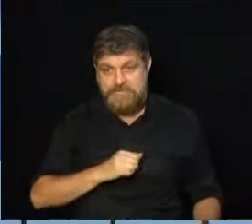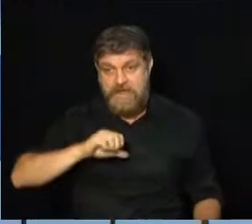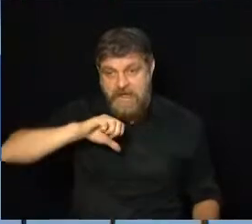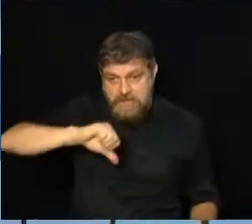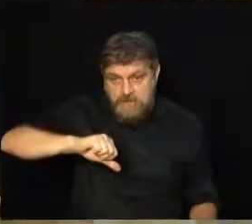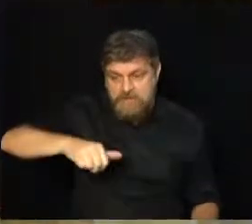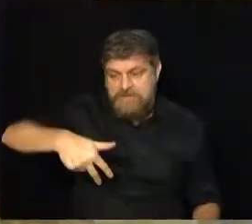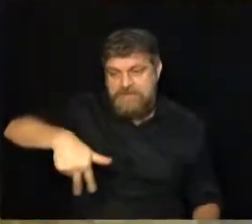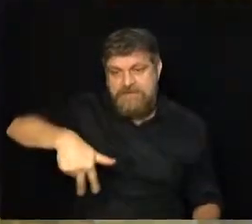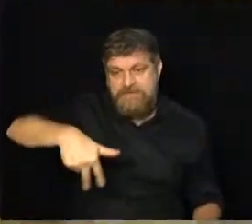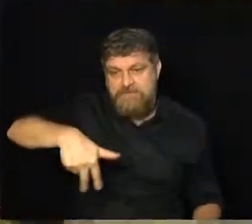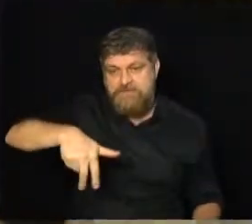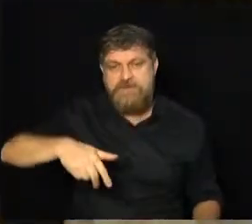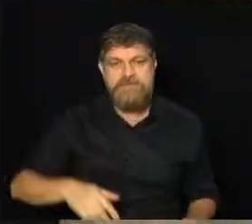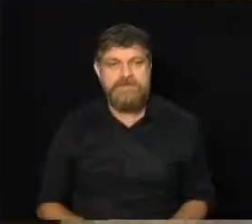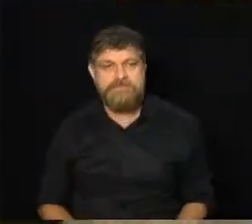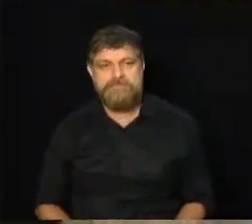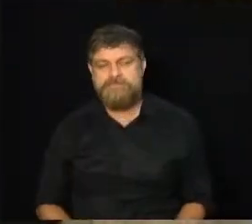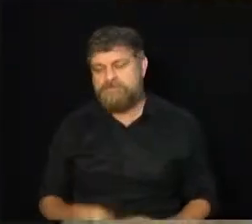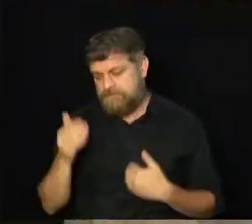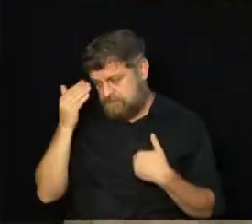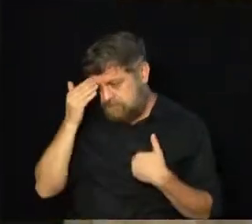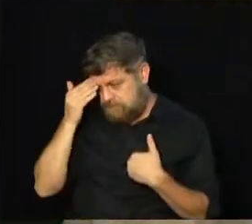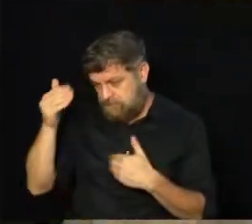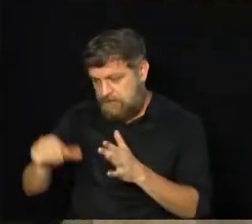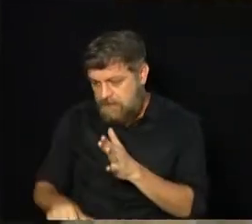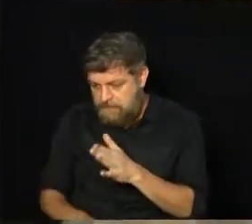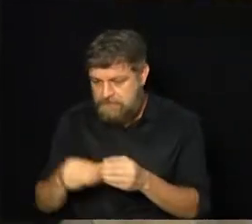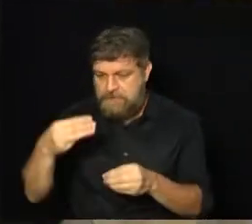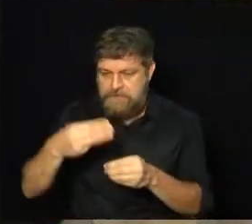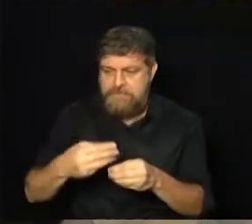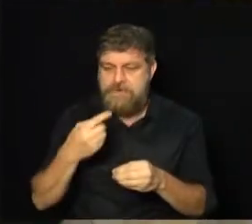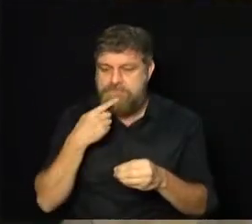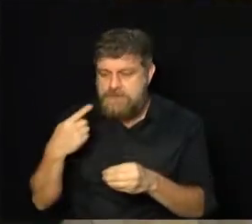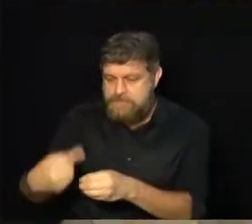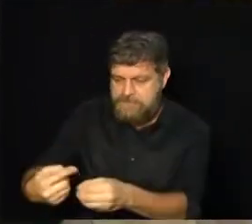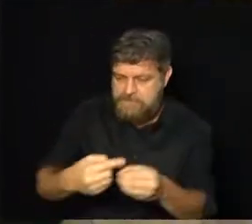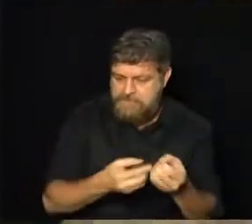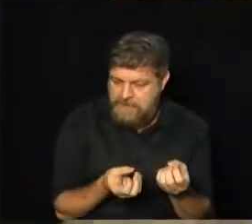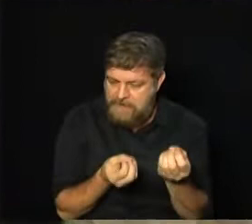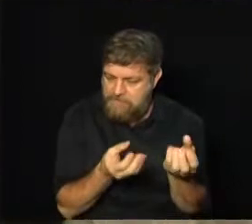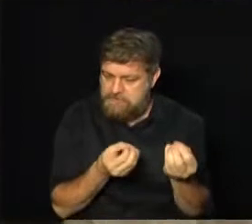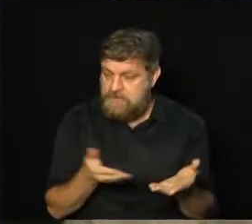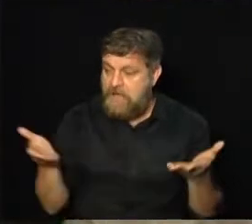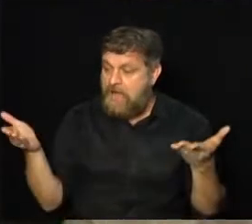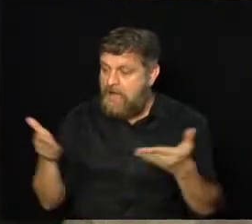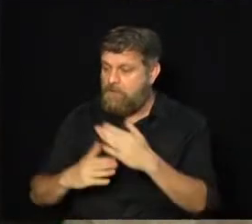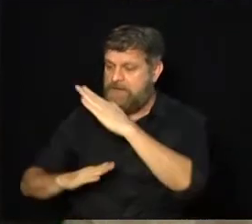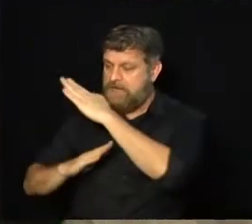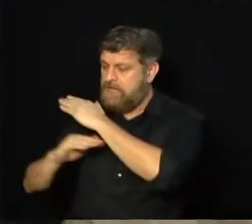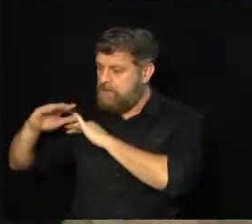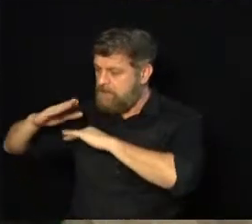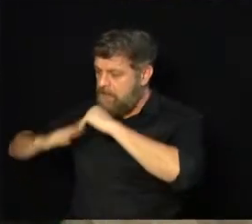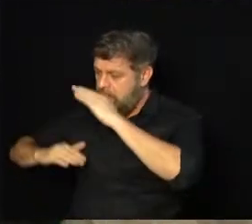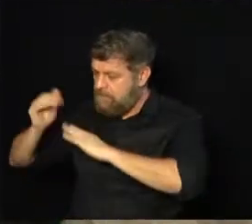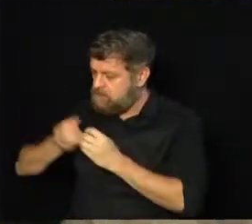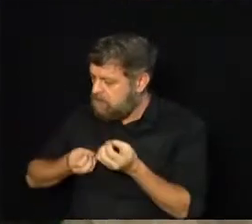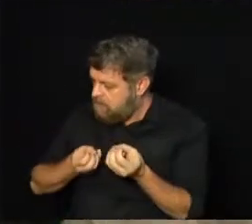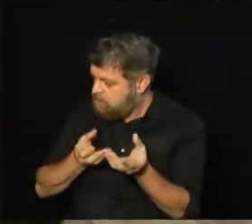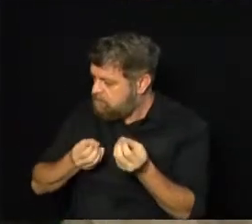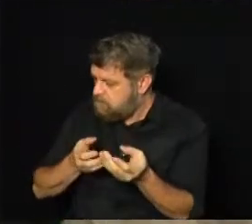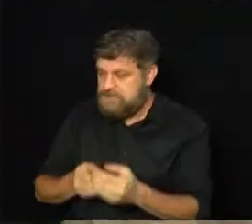Fibra. Tá certo, Mina Abreu. Muito obrigado, primeiro, pelas notícias da Metrópole de Campinas. Agora, com as notícias do Legislativo.